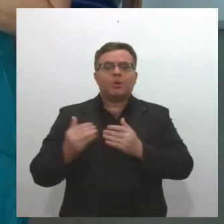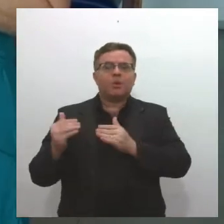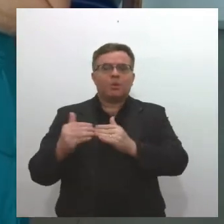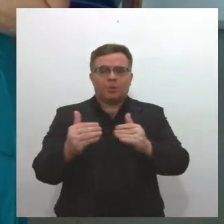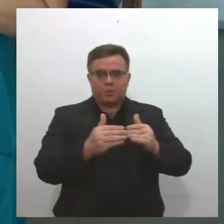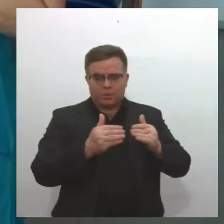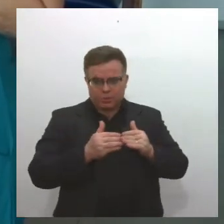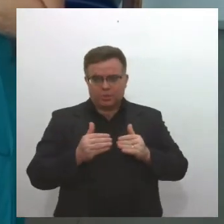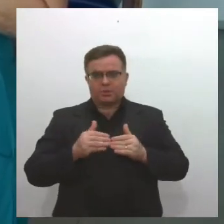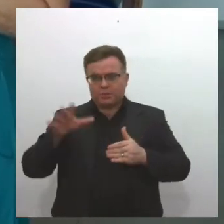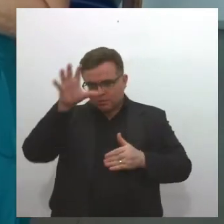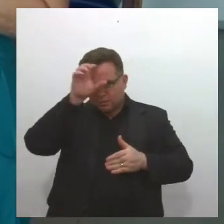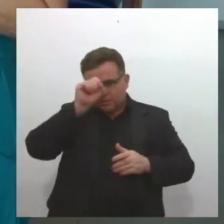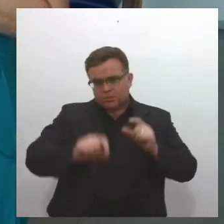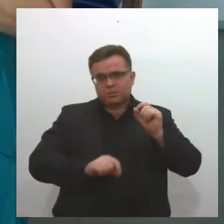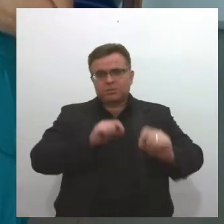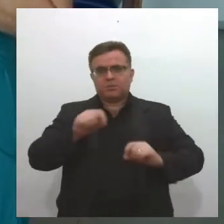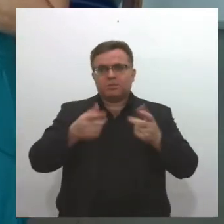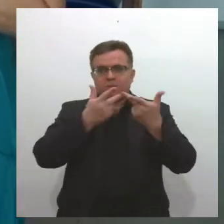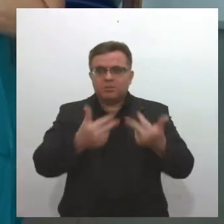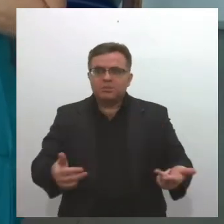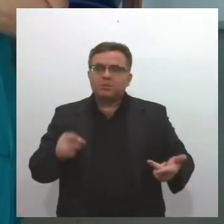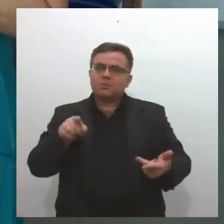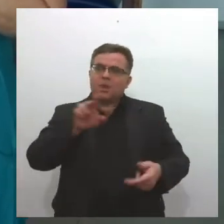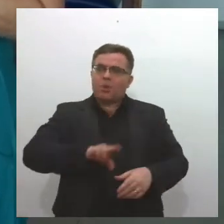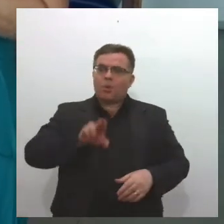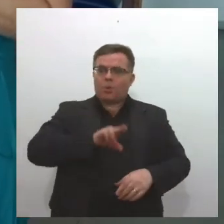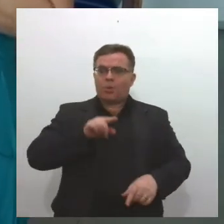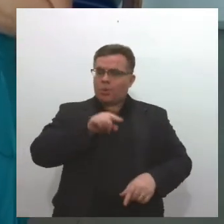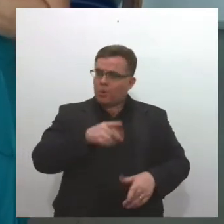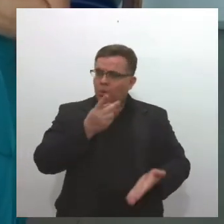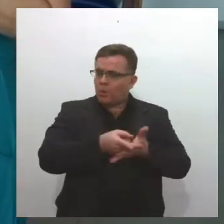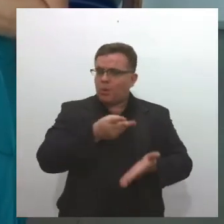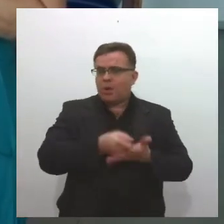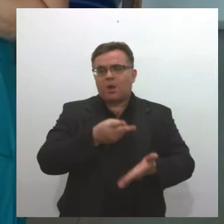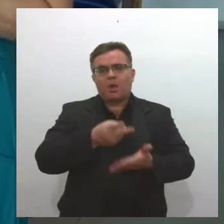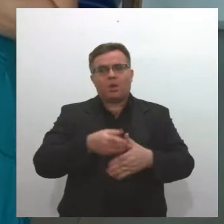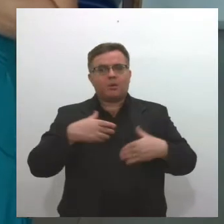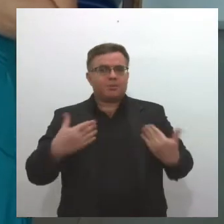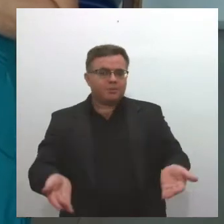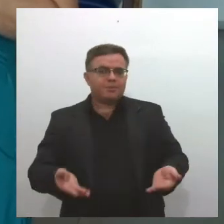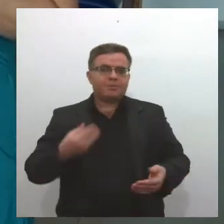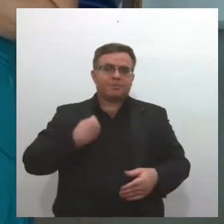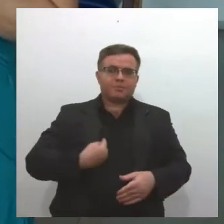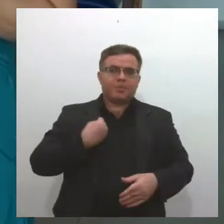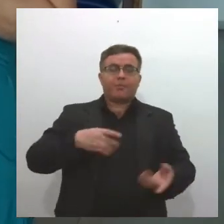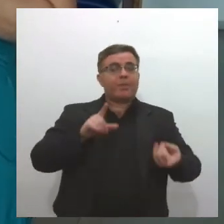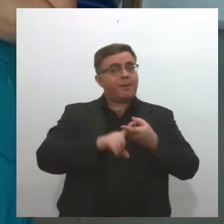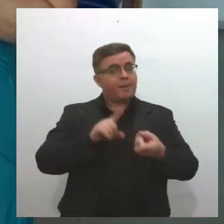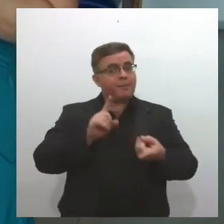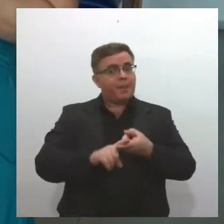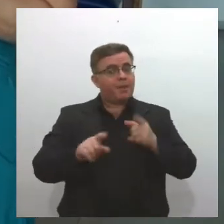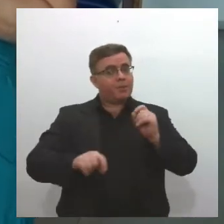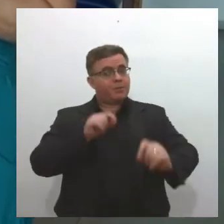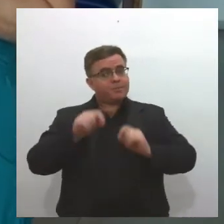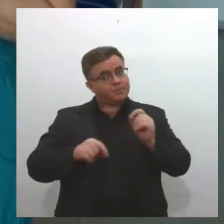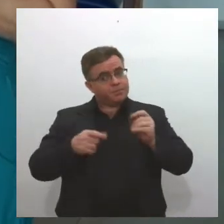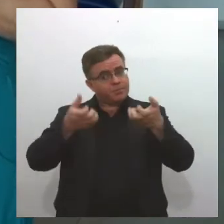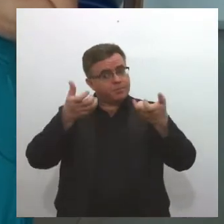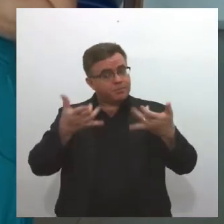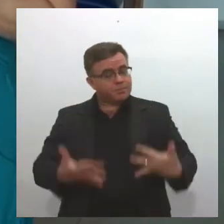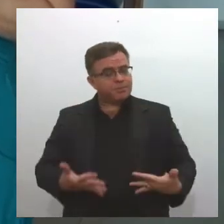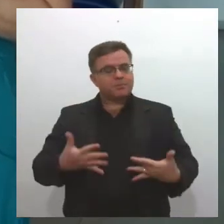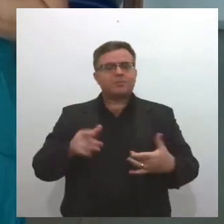de aprender sobre coisas que ela usa diariamente em seu cotidiano e também se preparar de uma forma